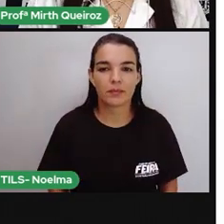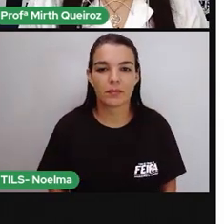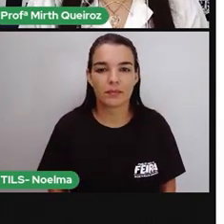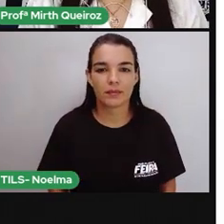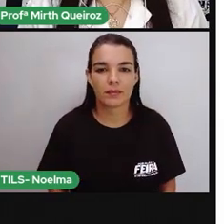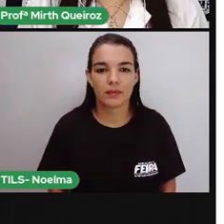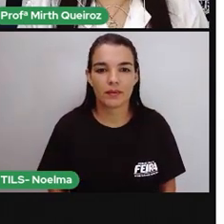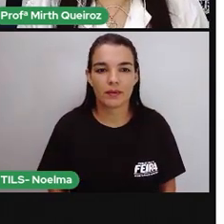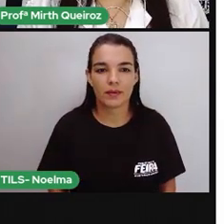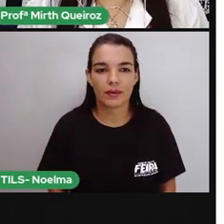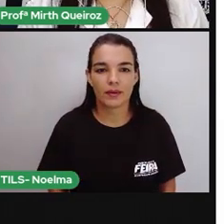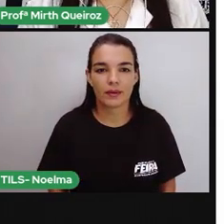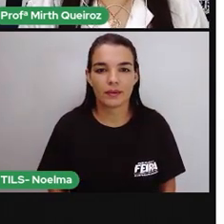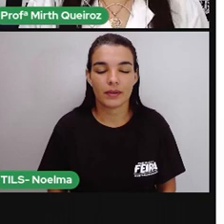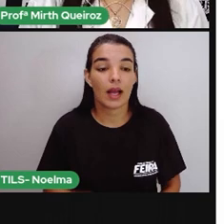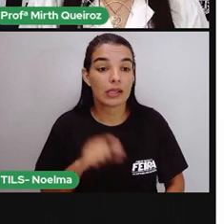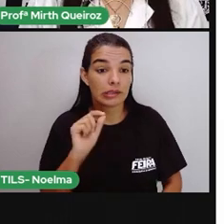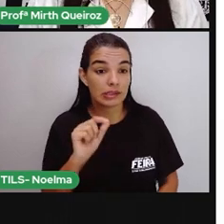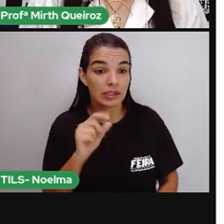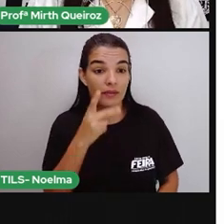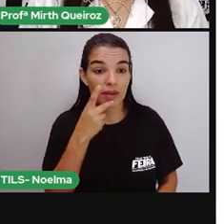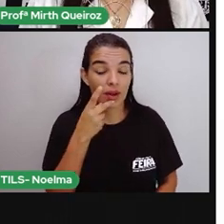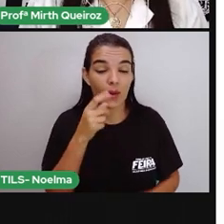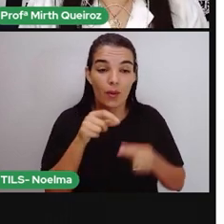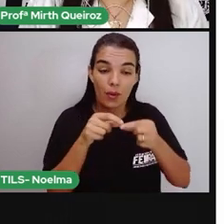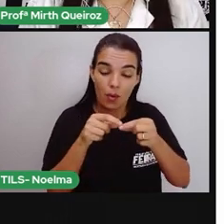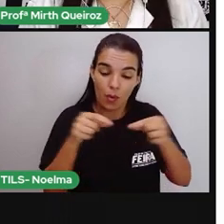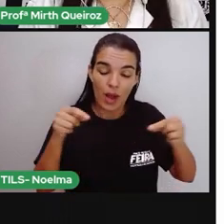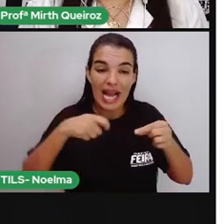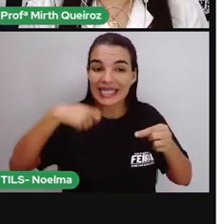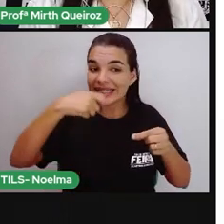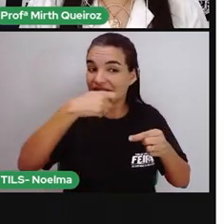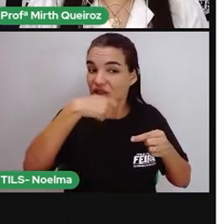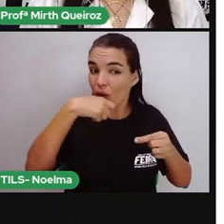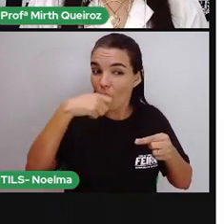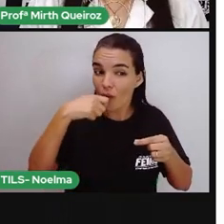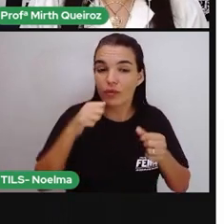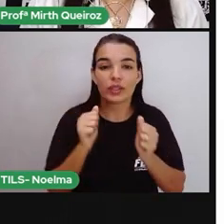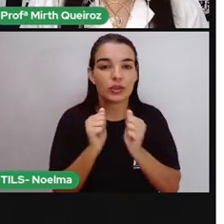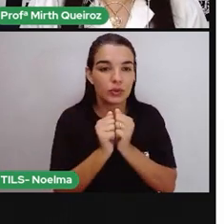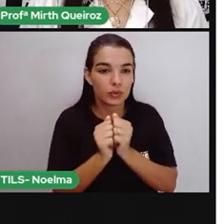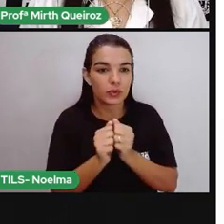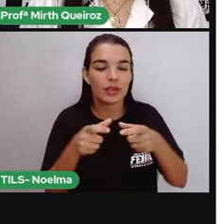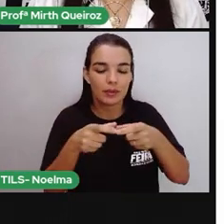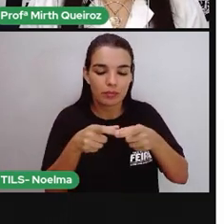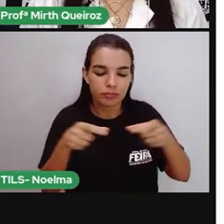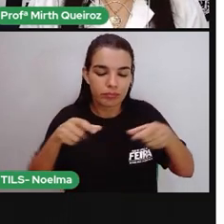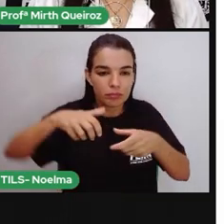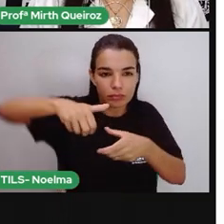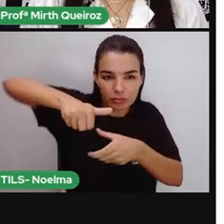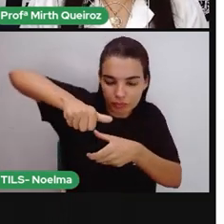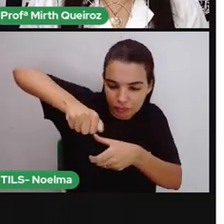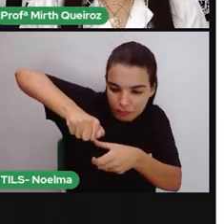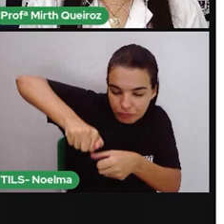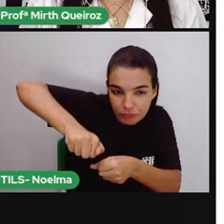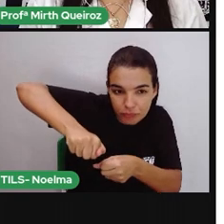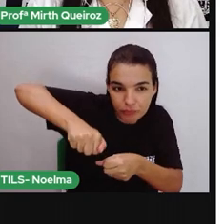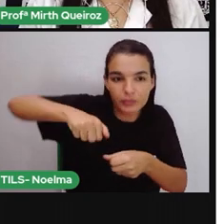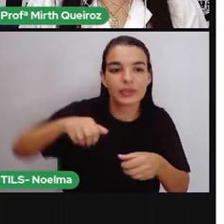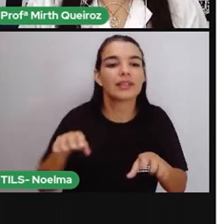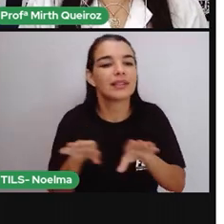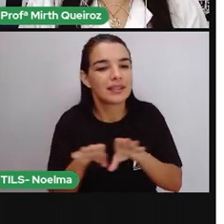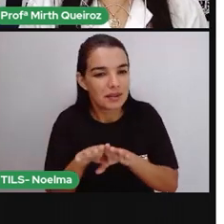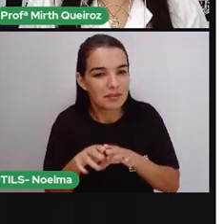Quem disse que ela comprou uma escova e um creme dental está correto. Porque nós temos a escova que custa 3